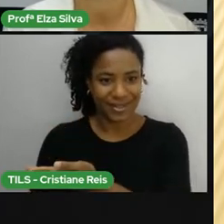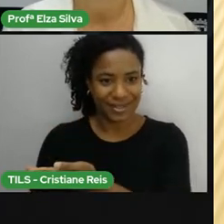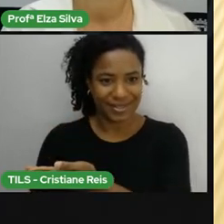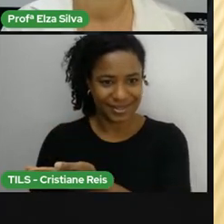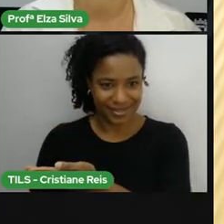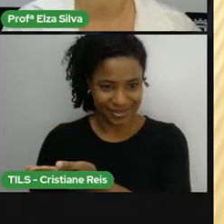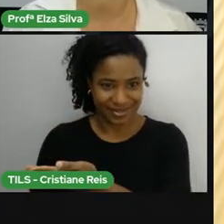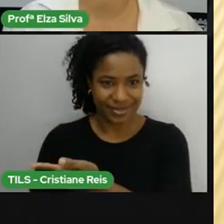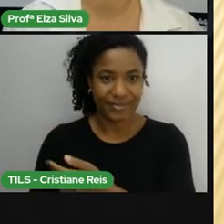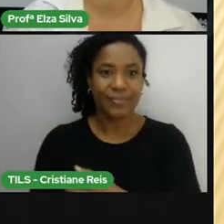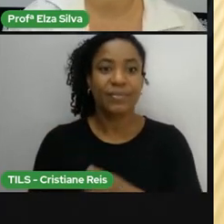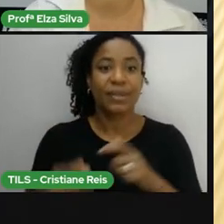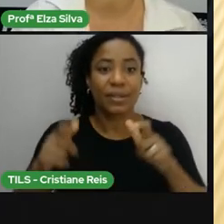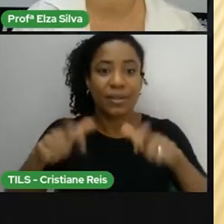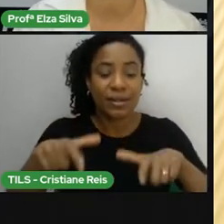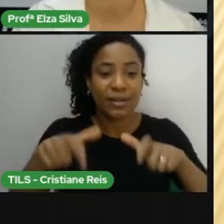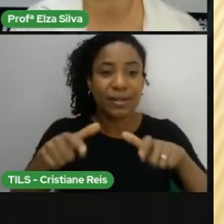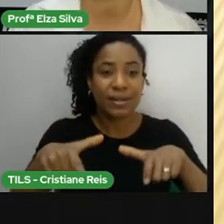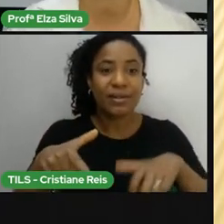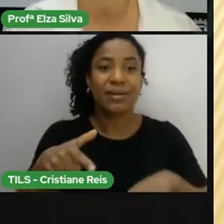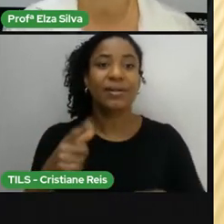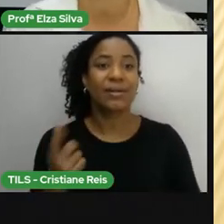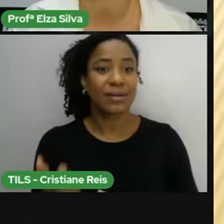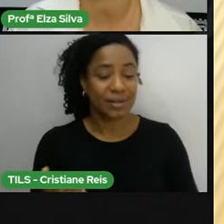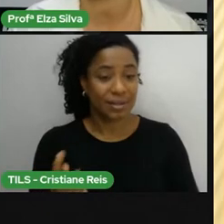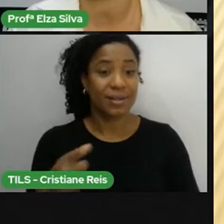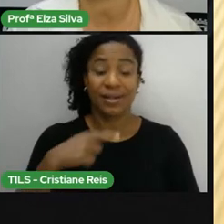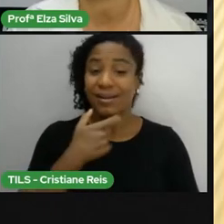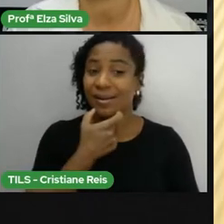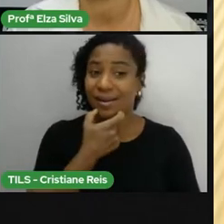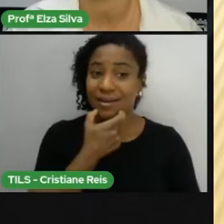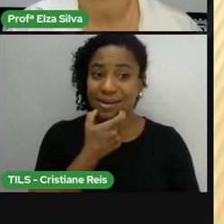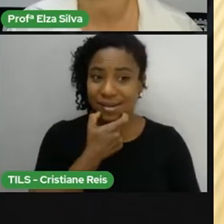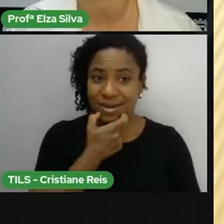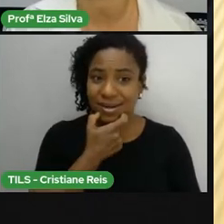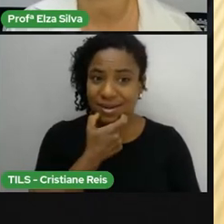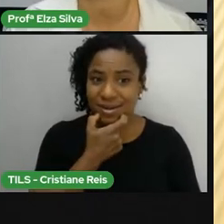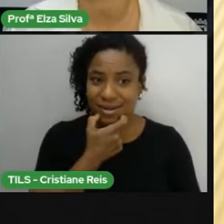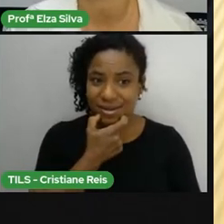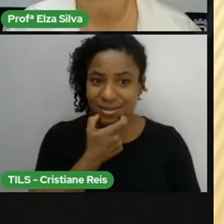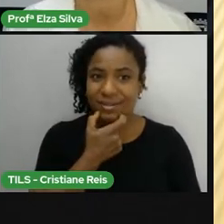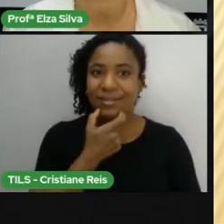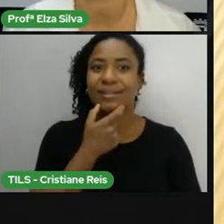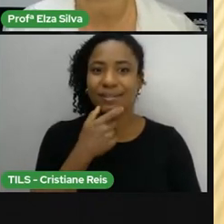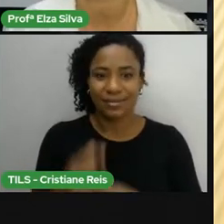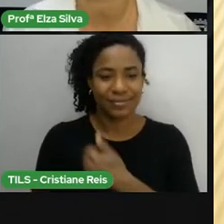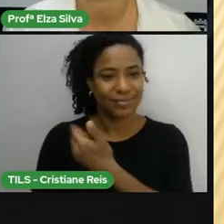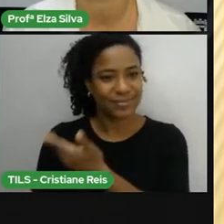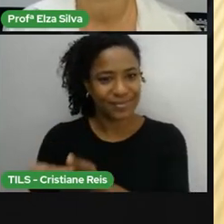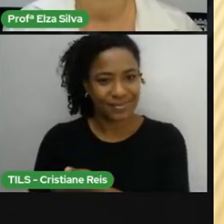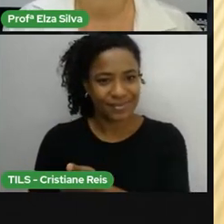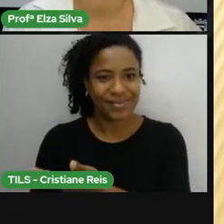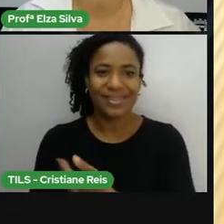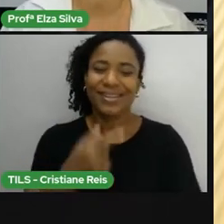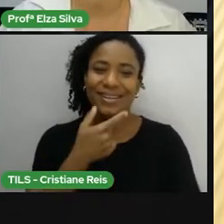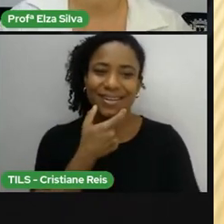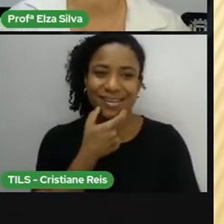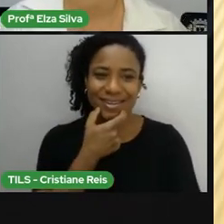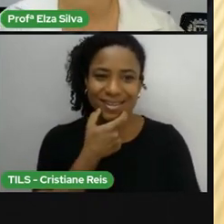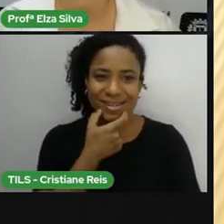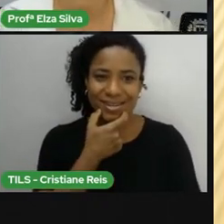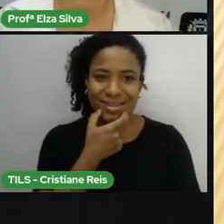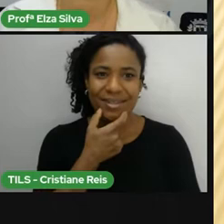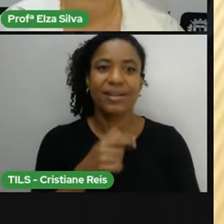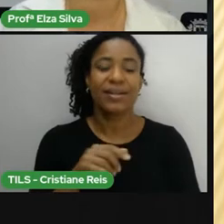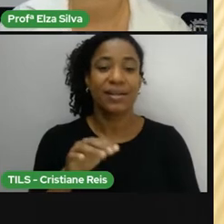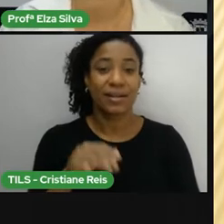Quem nasce na England Inglaterra É English Inglês Quem nasce em